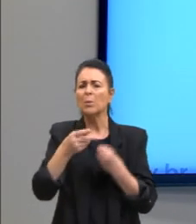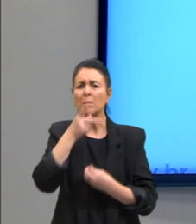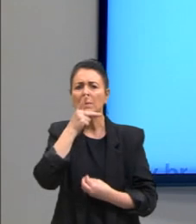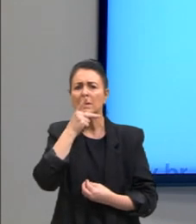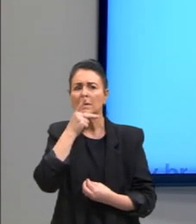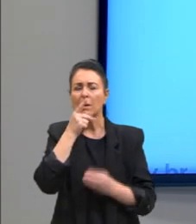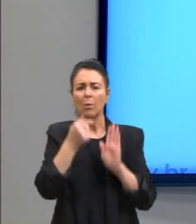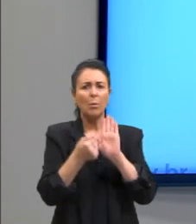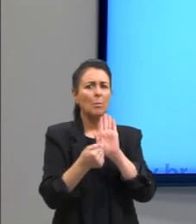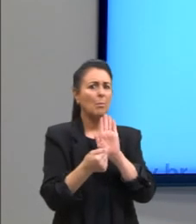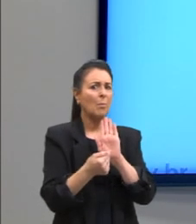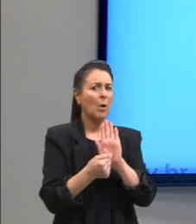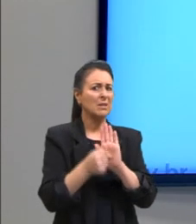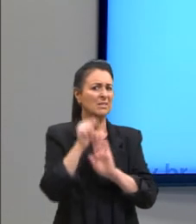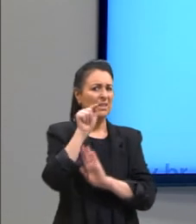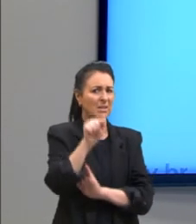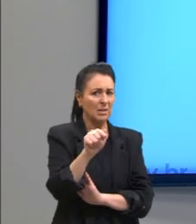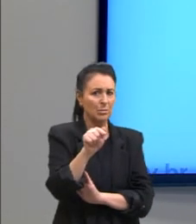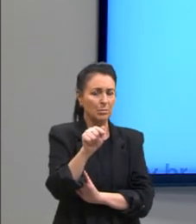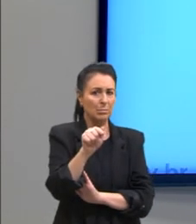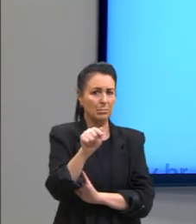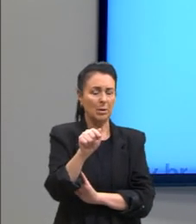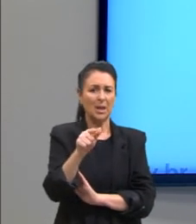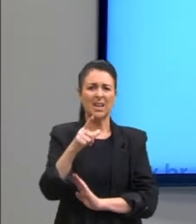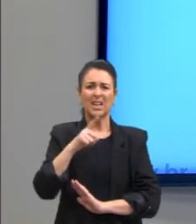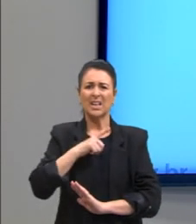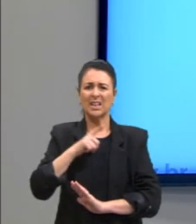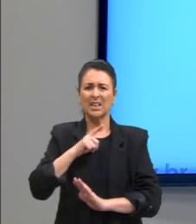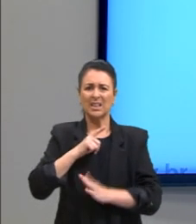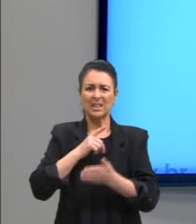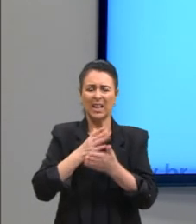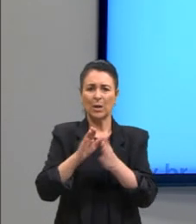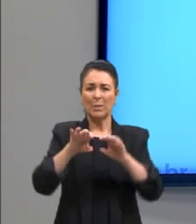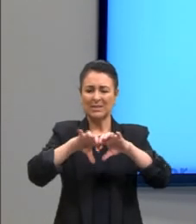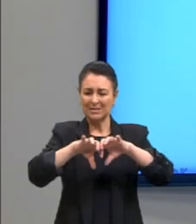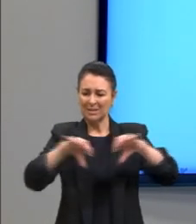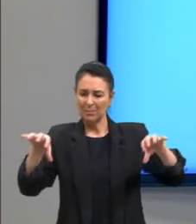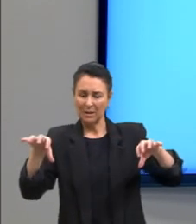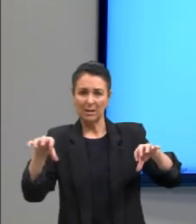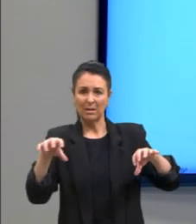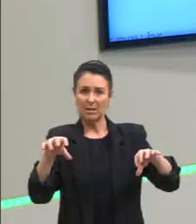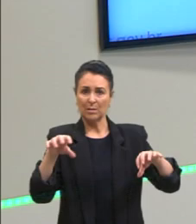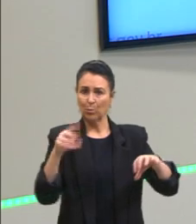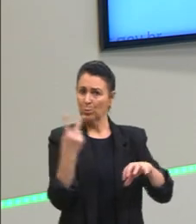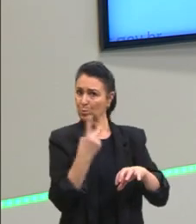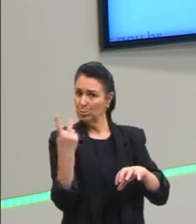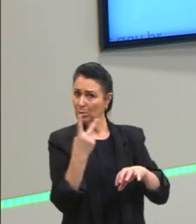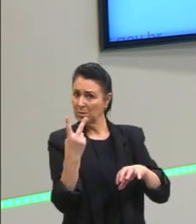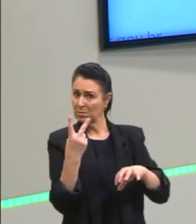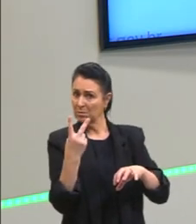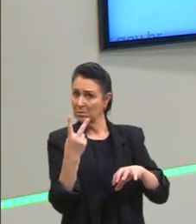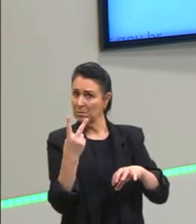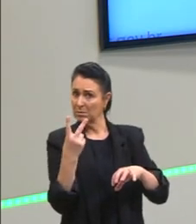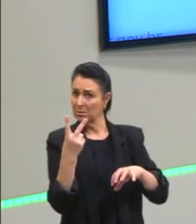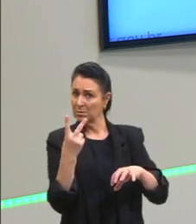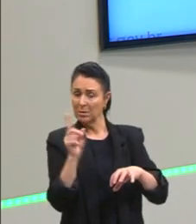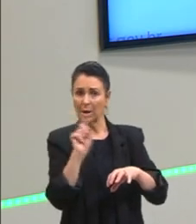relação, estabelecendo um abismo intransponível entre as duas. Não, ele estabeleceu uma relação, uma ligação.